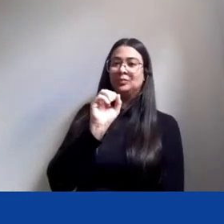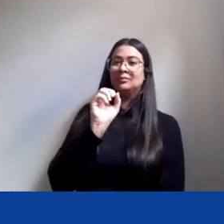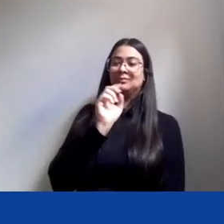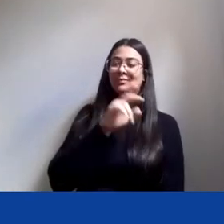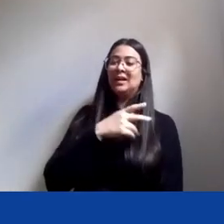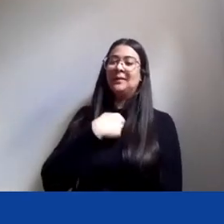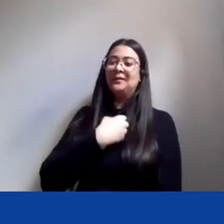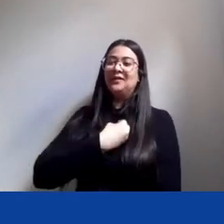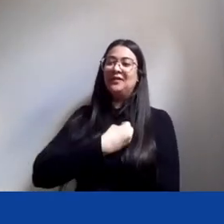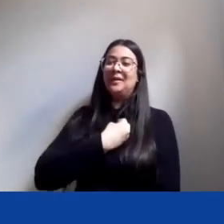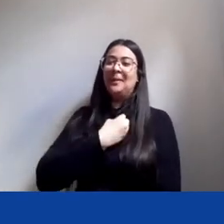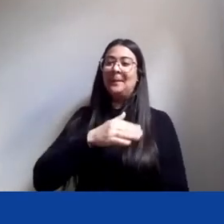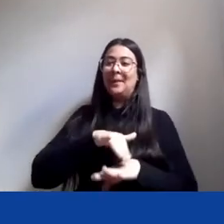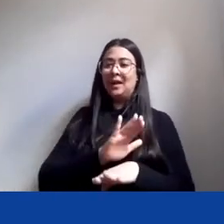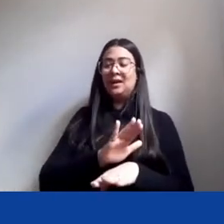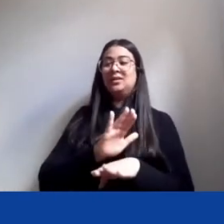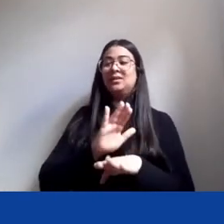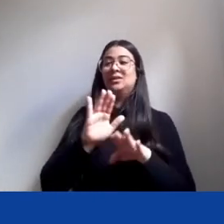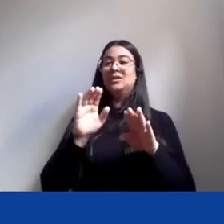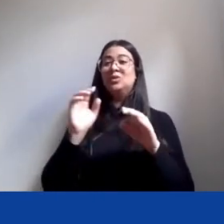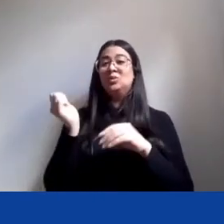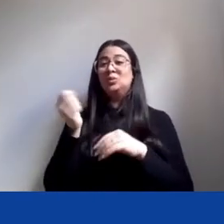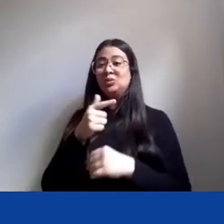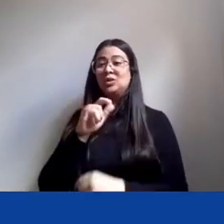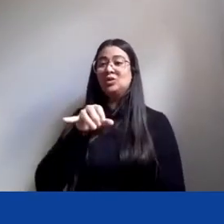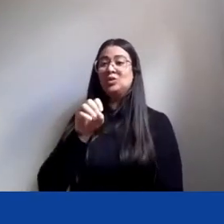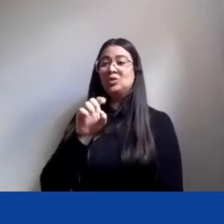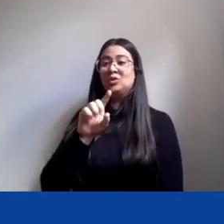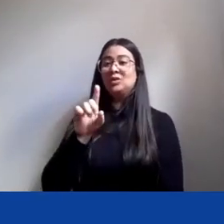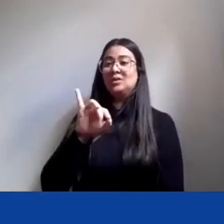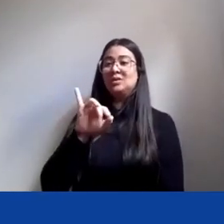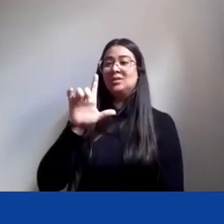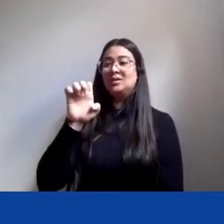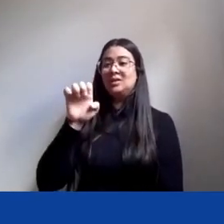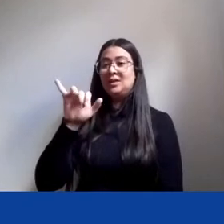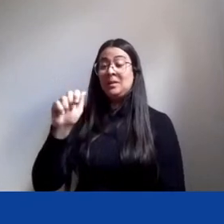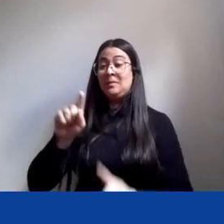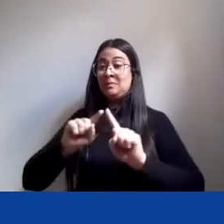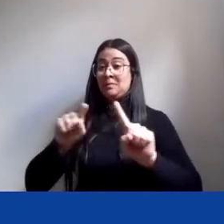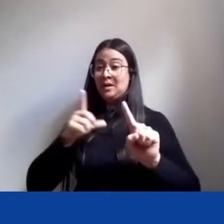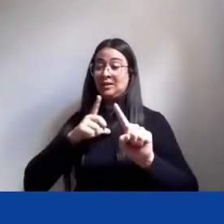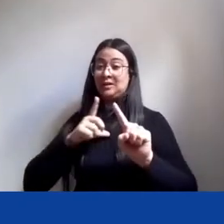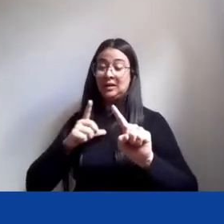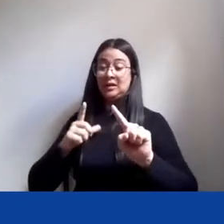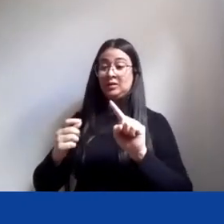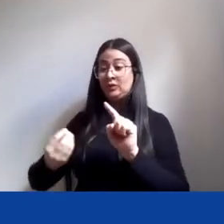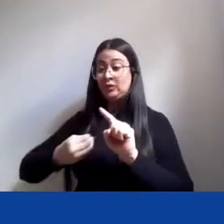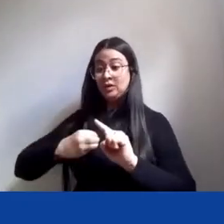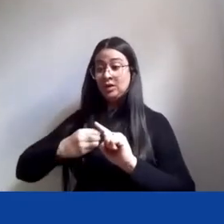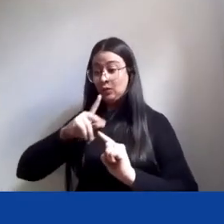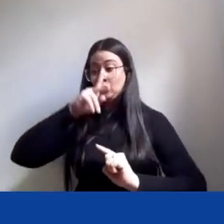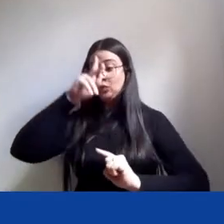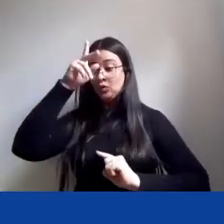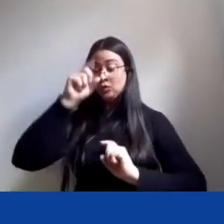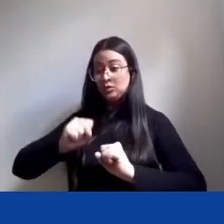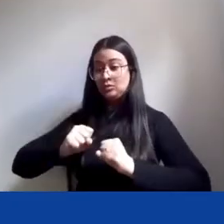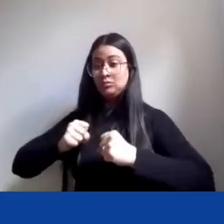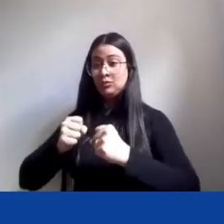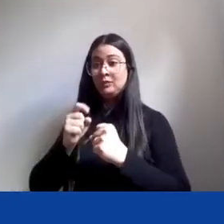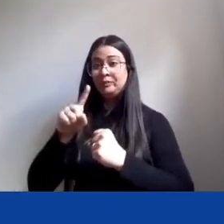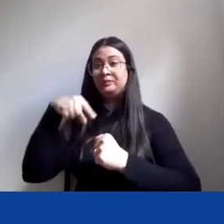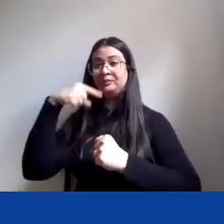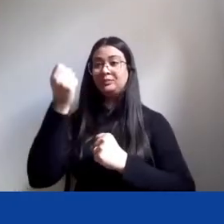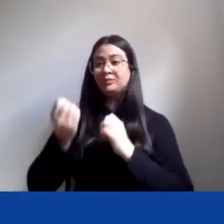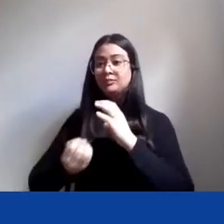que começa grande, que começa fortalecida, né, sobretudo depois da criação da Bia, eu